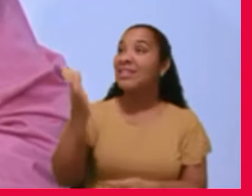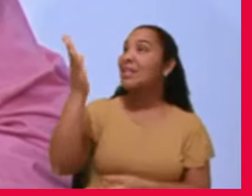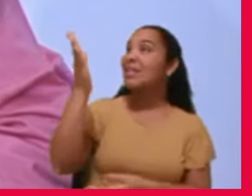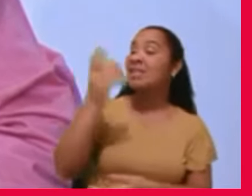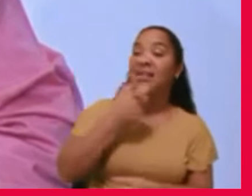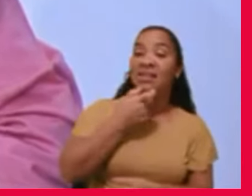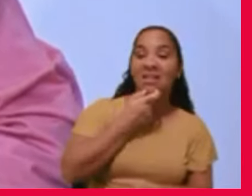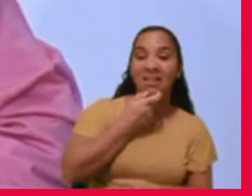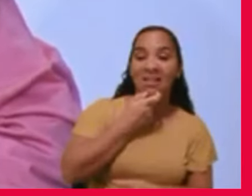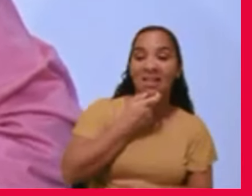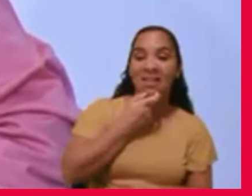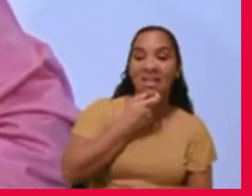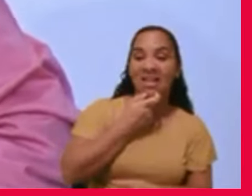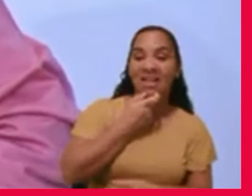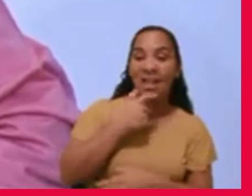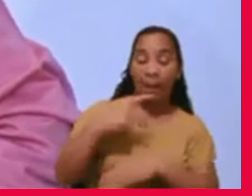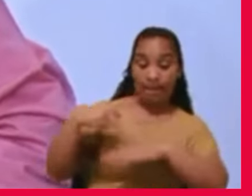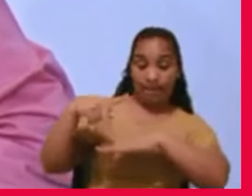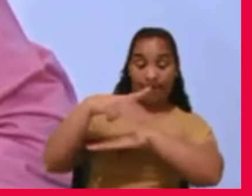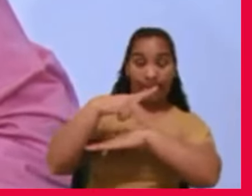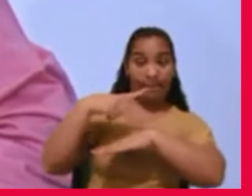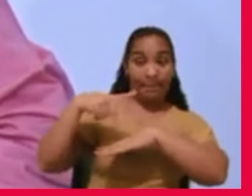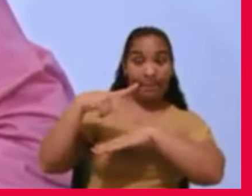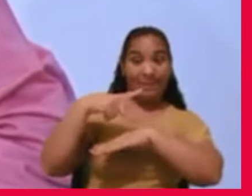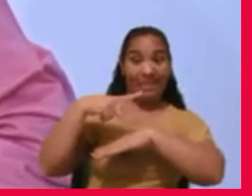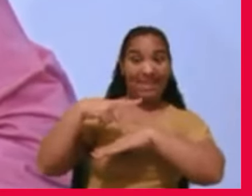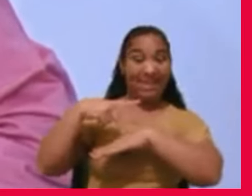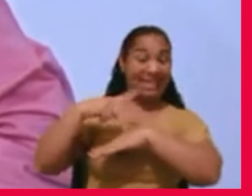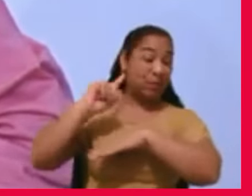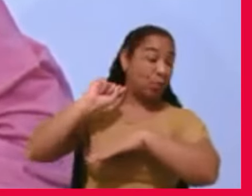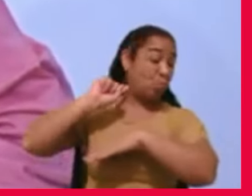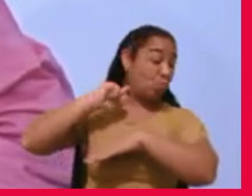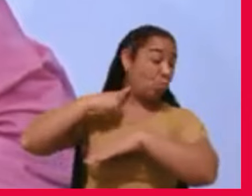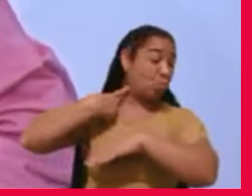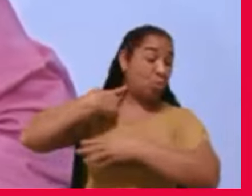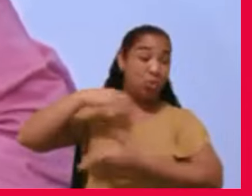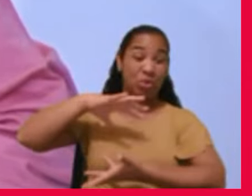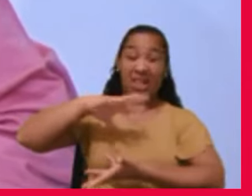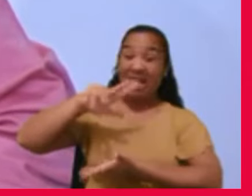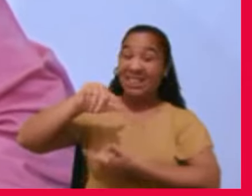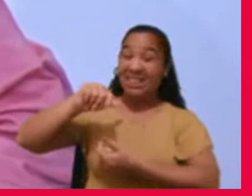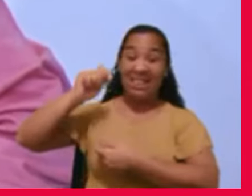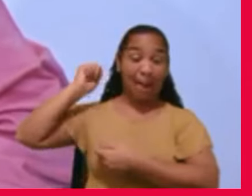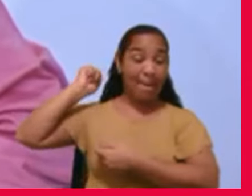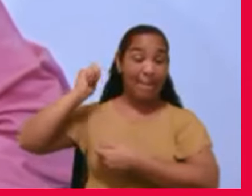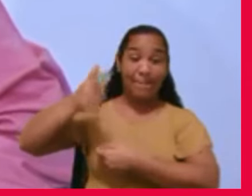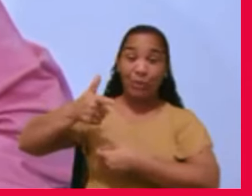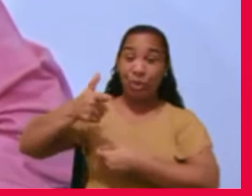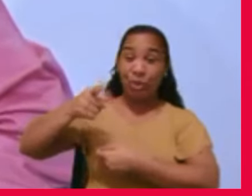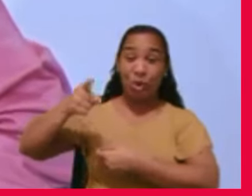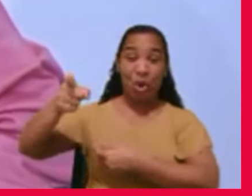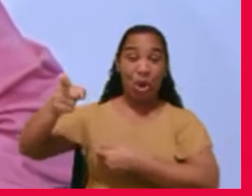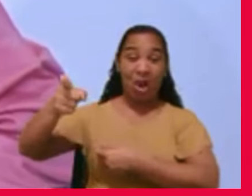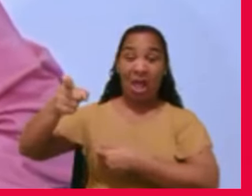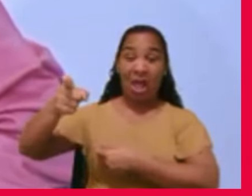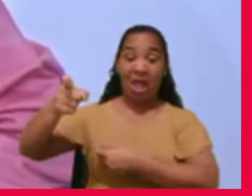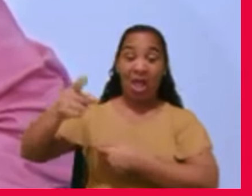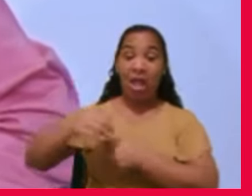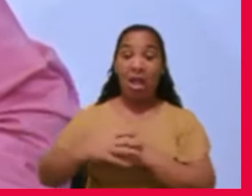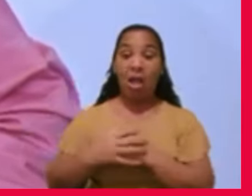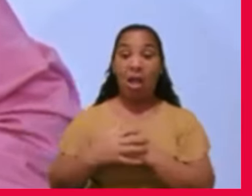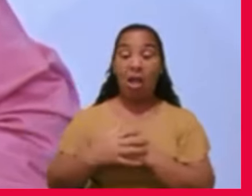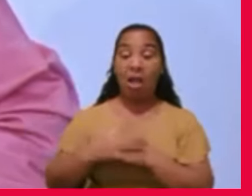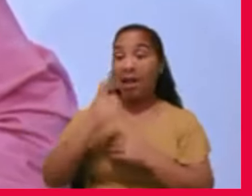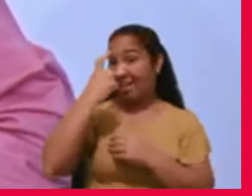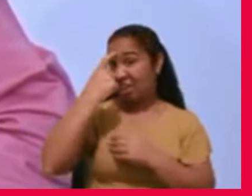que é considerado o país mais imundo da Terra, mais pobre, mais miserável, a gente vê o